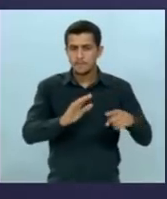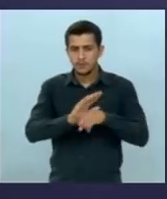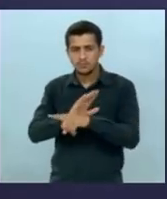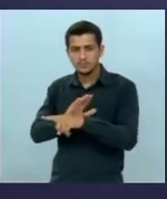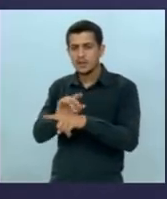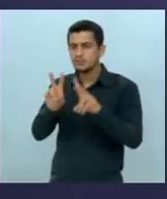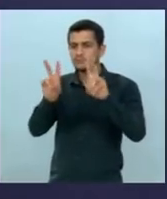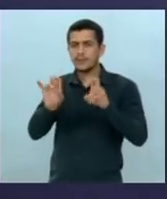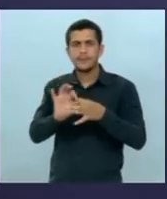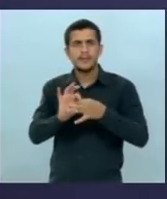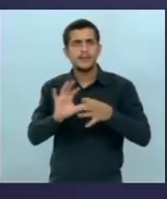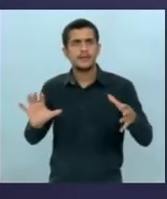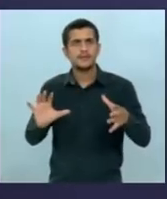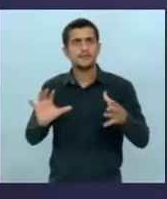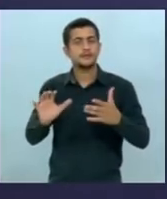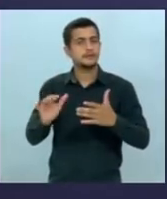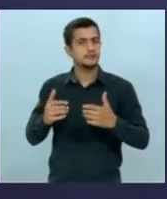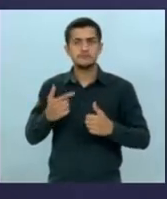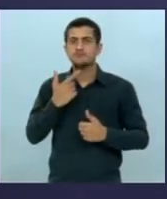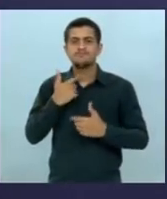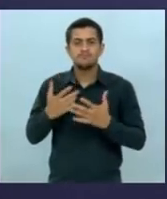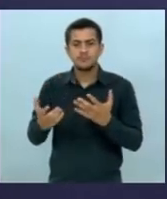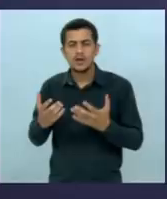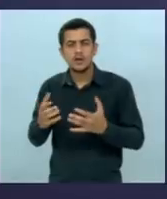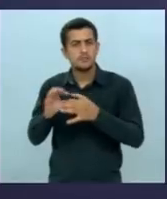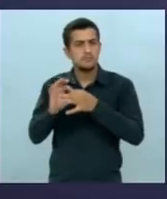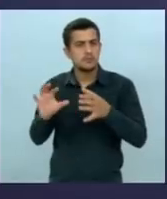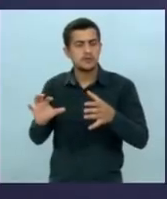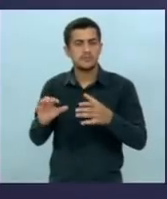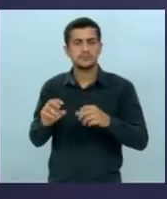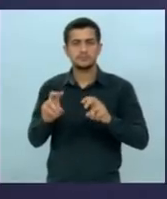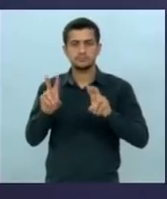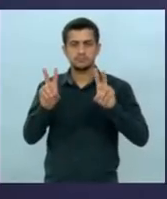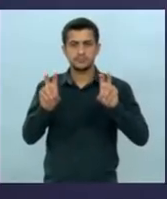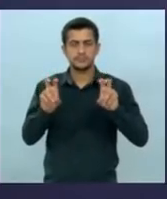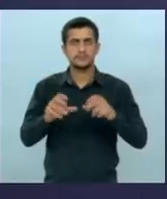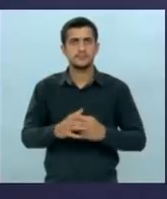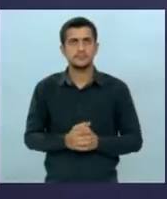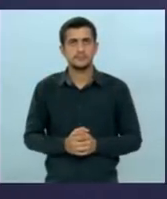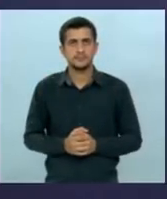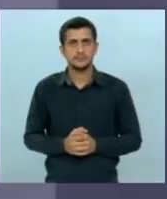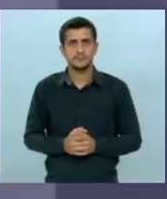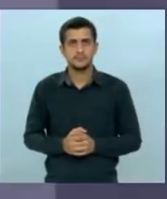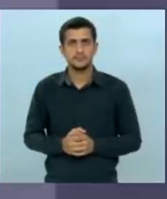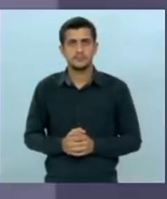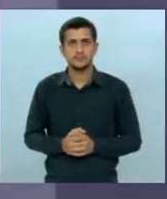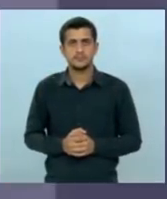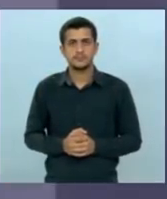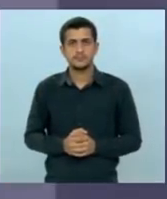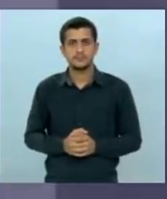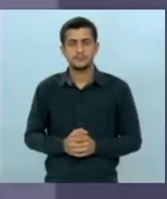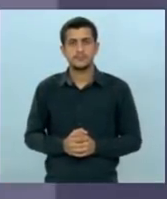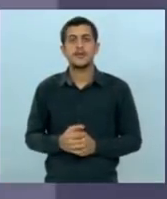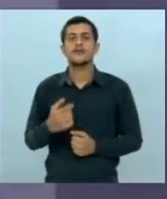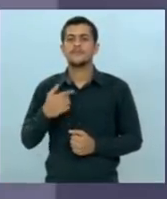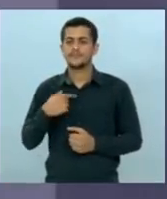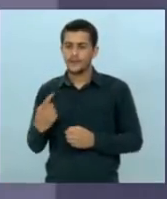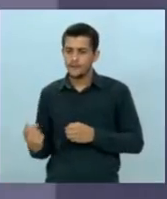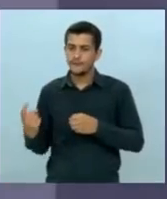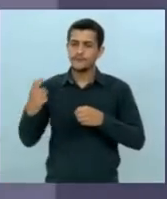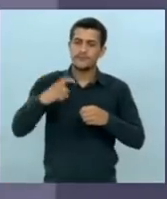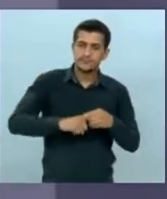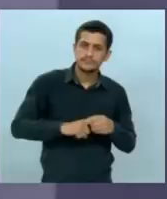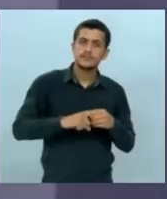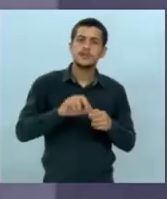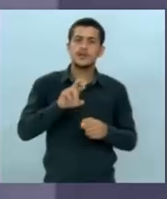livre o candidato pode perguntar sobre o que quiser 30 segundos a partir de agora candidato volto a insistir na corrupção